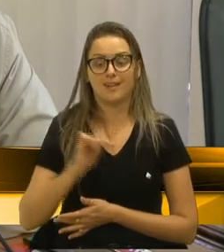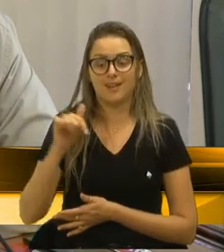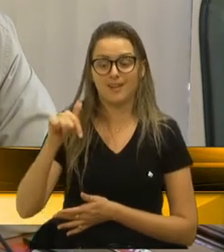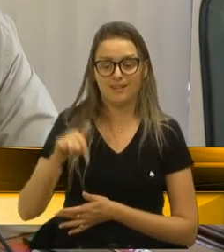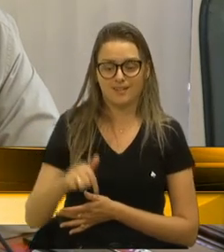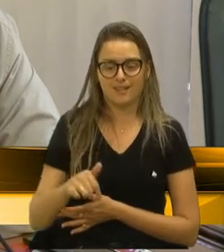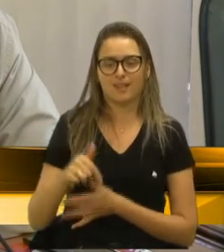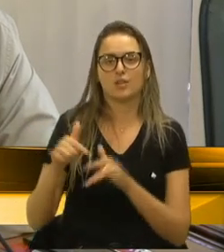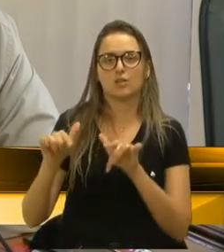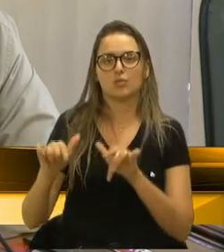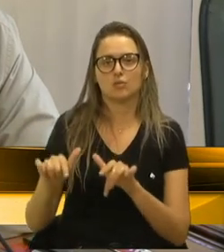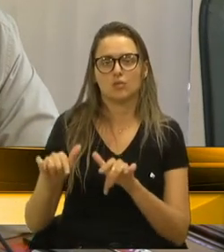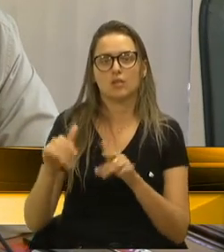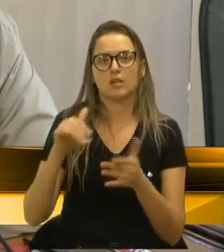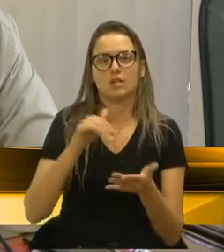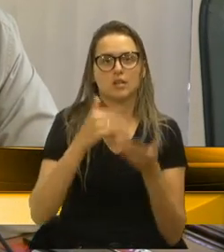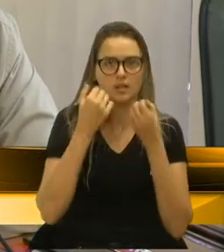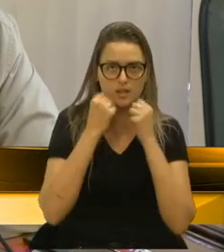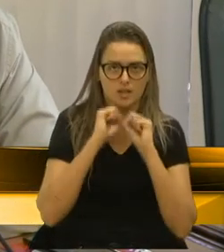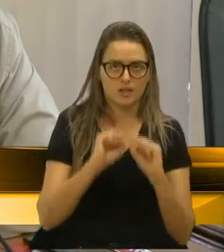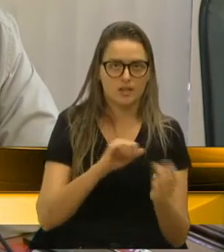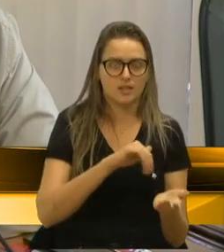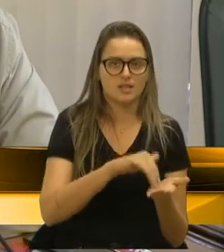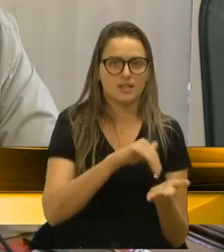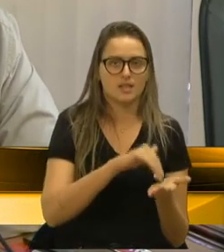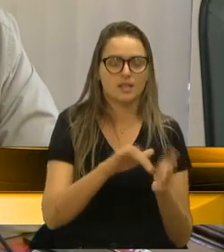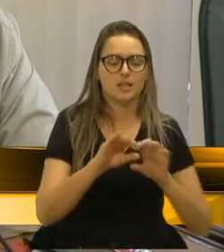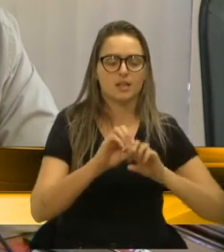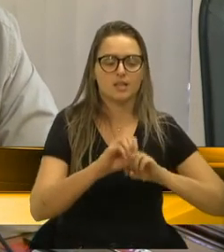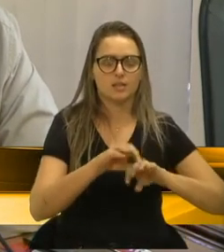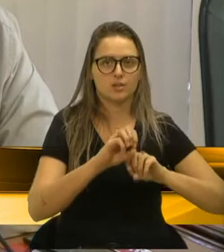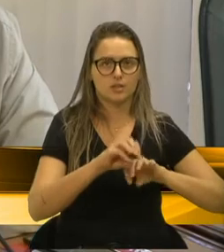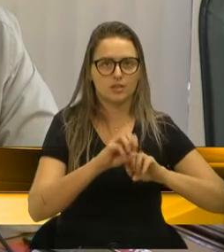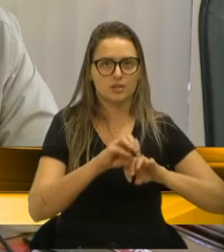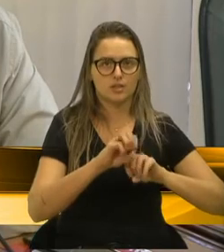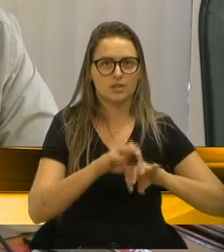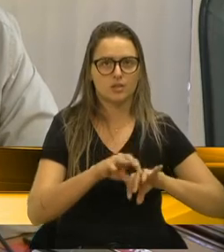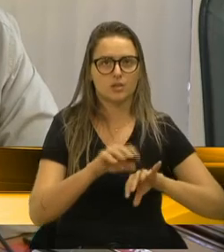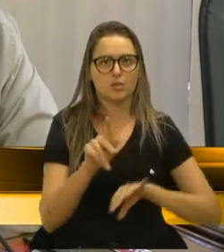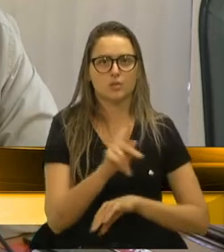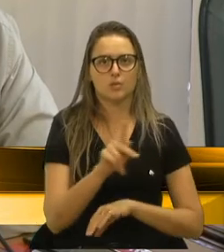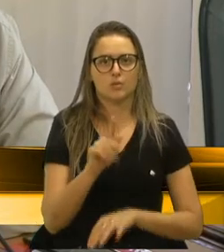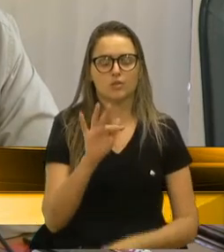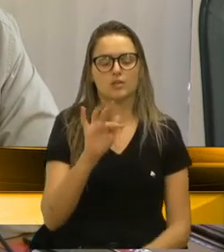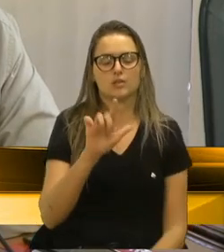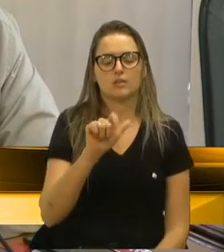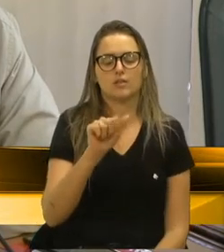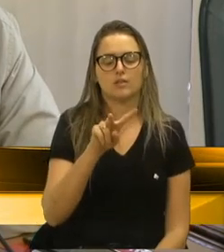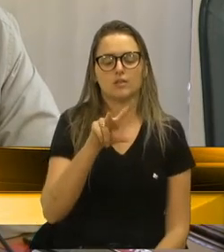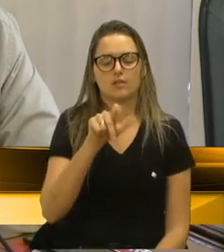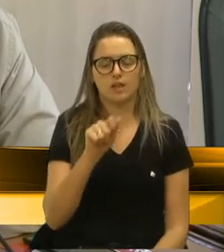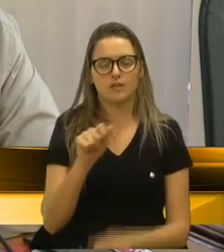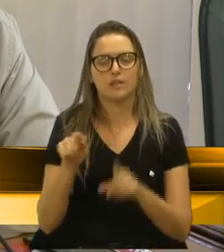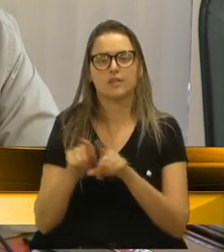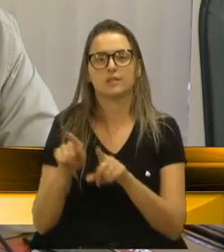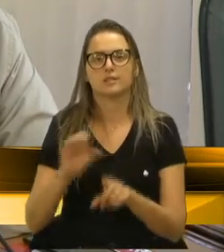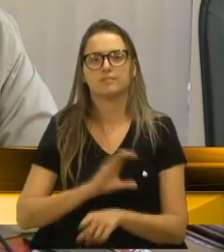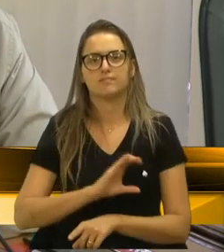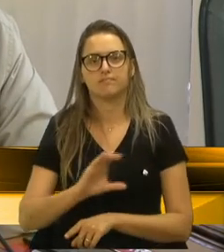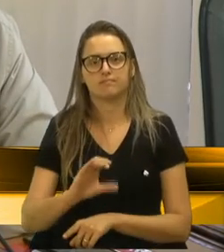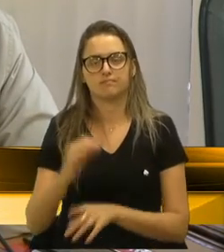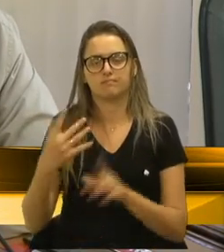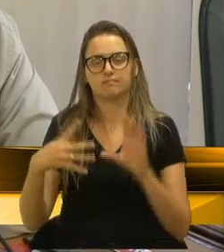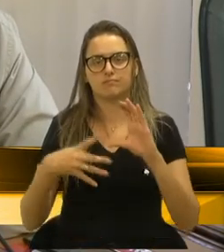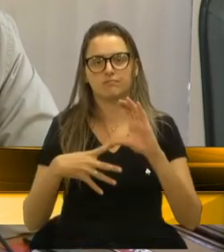nesta sala, a secretária municipal de Educação, a professora Flávia Vergani, e a coordenadora da